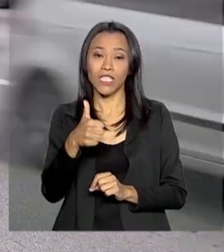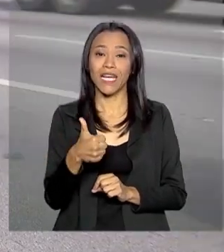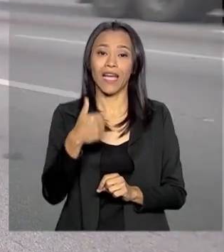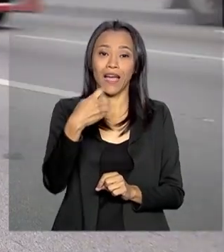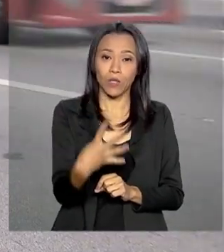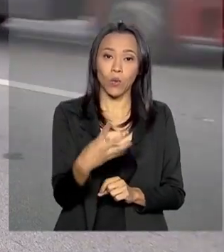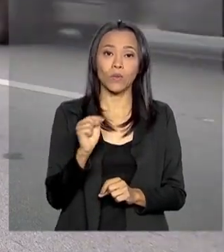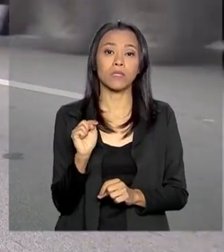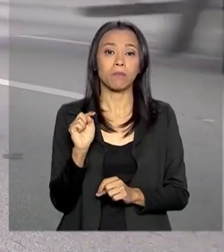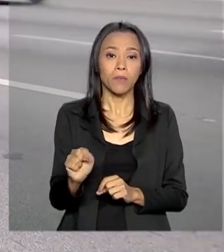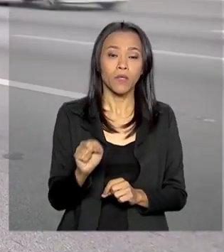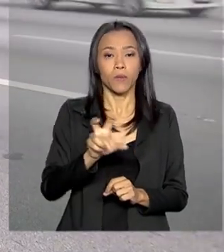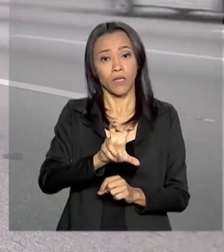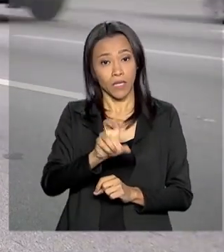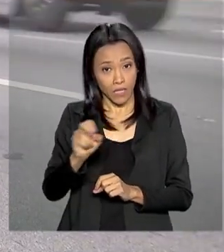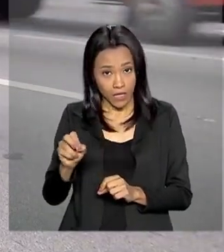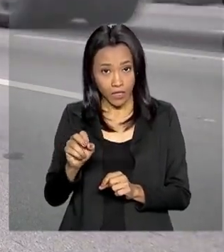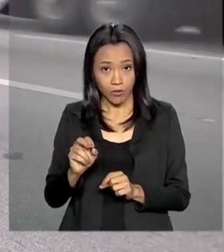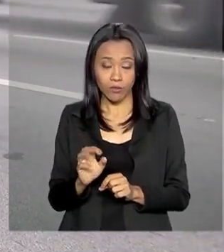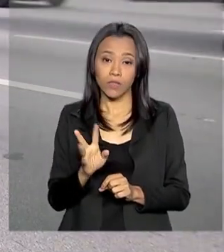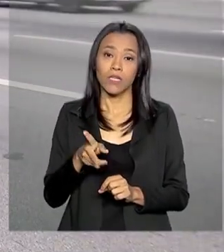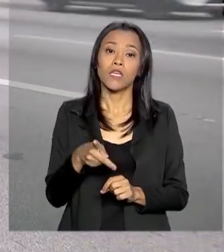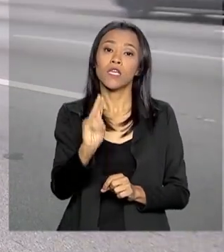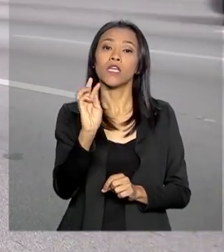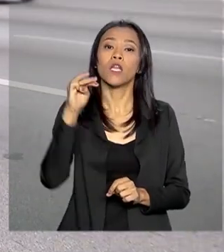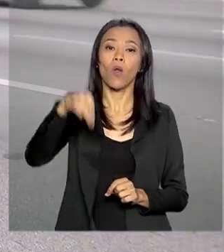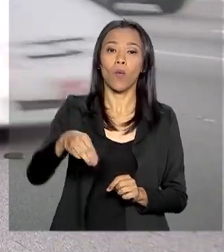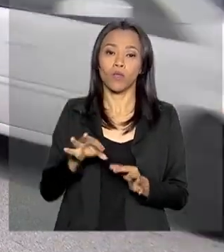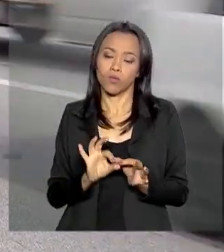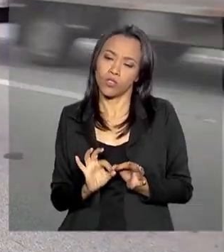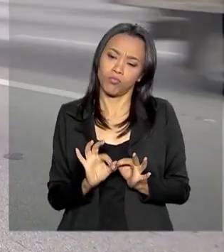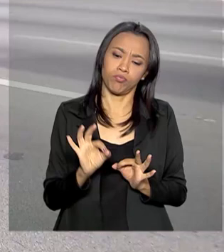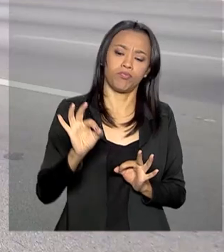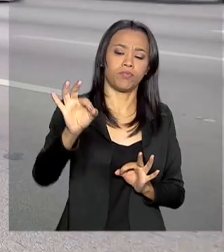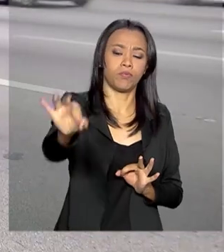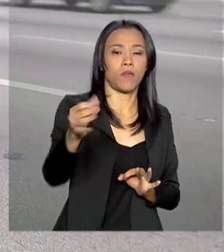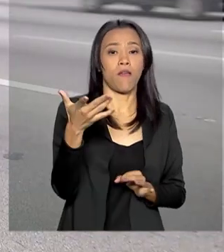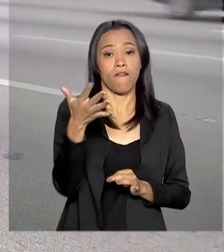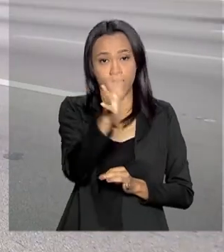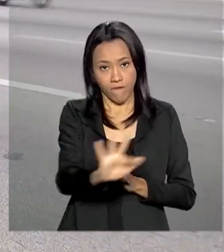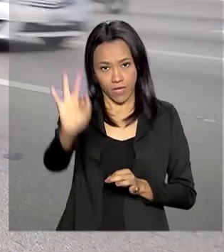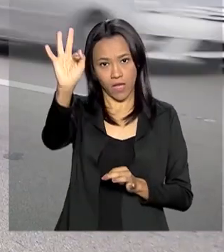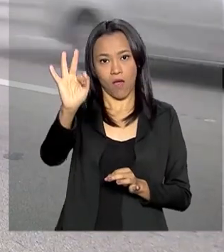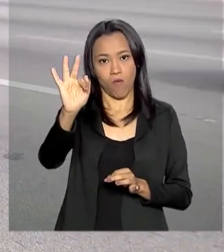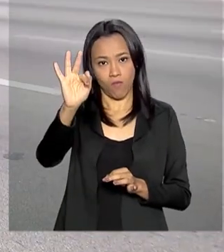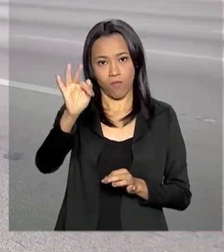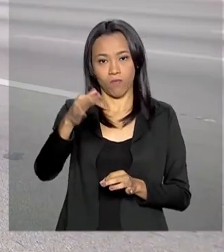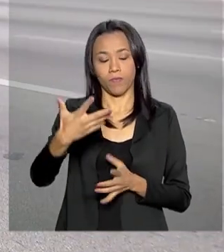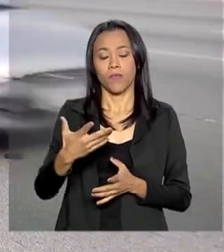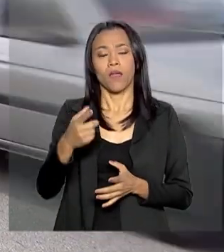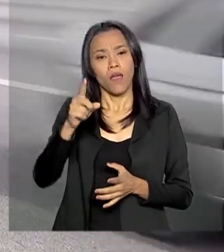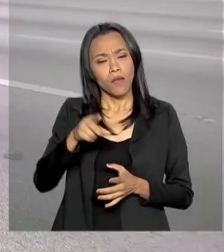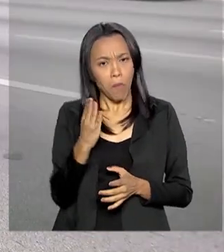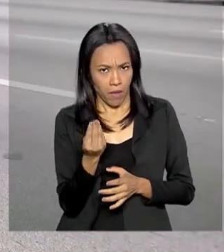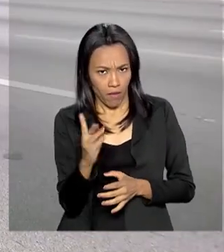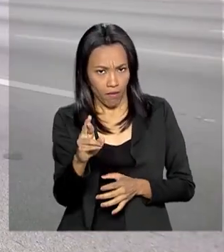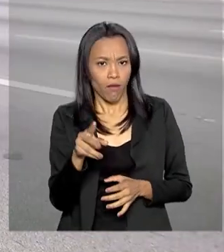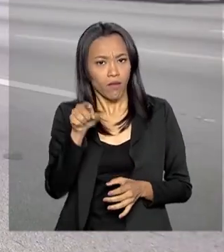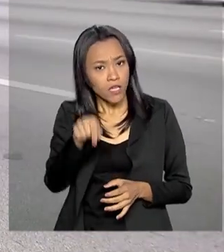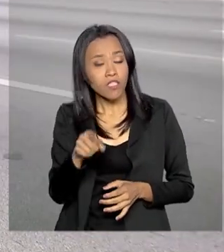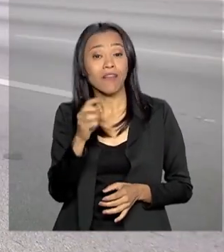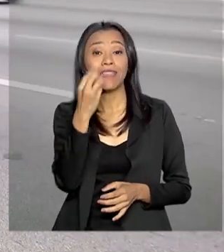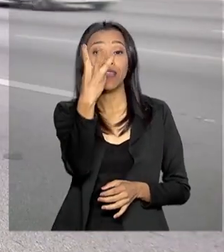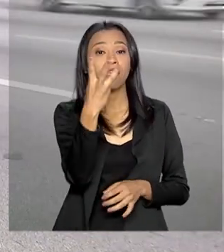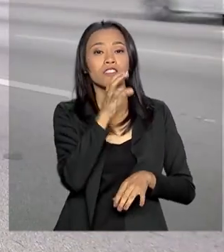.500 quilômetros de rodovias federais. Uma medida que deve ter impacto em três